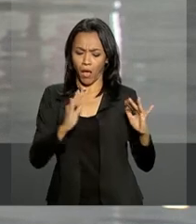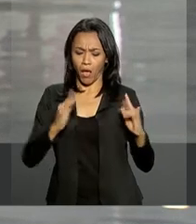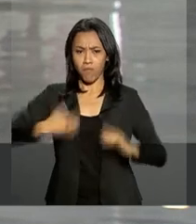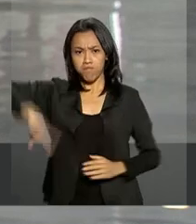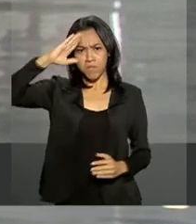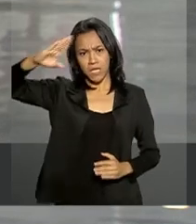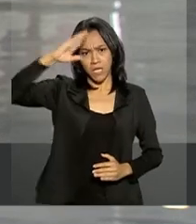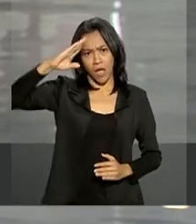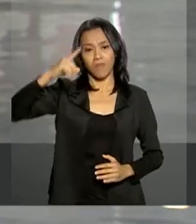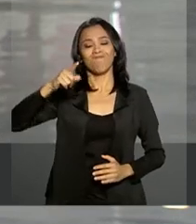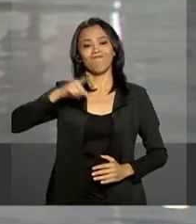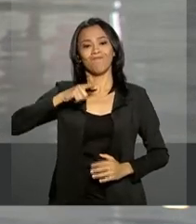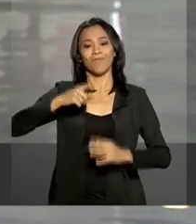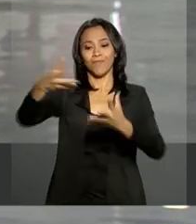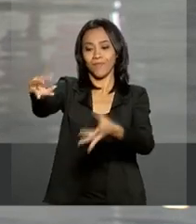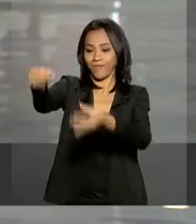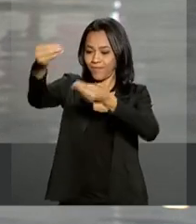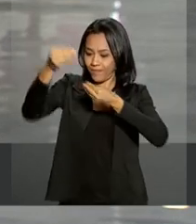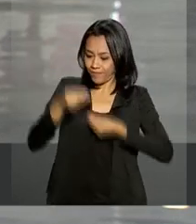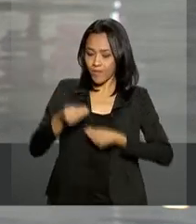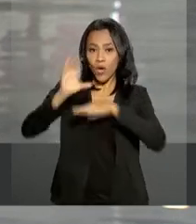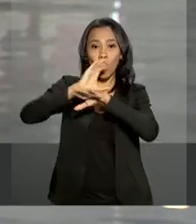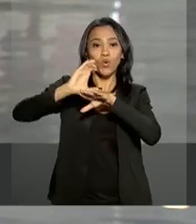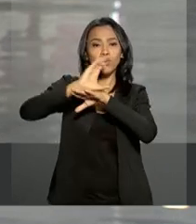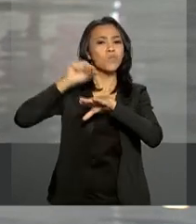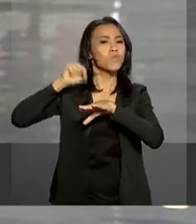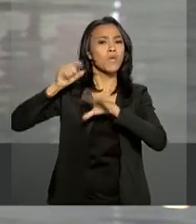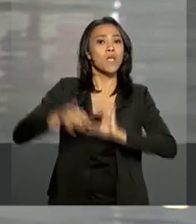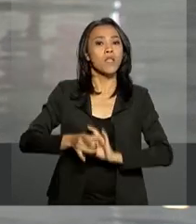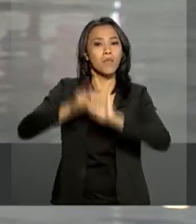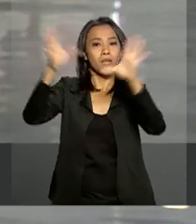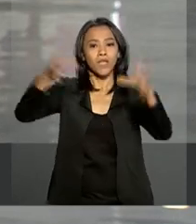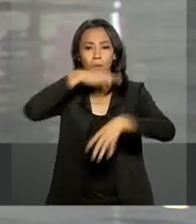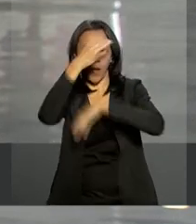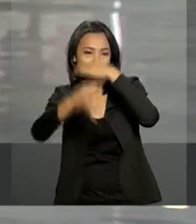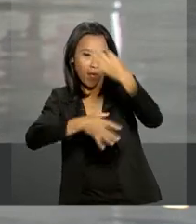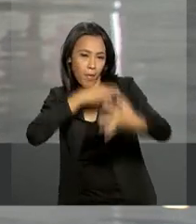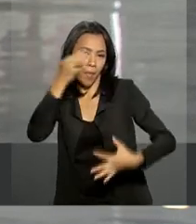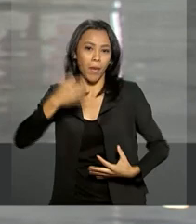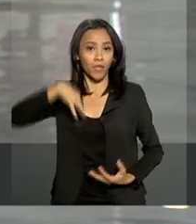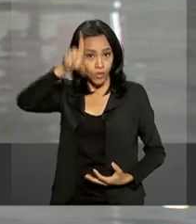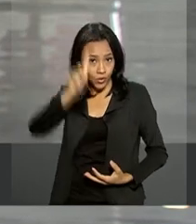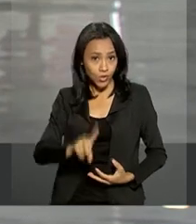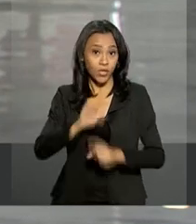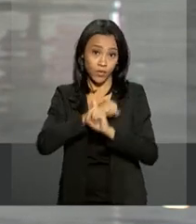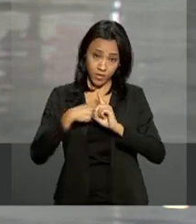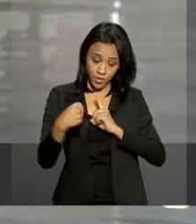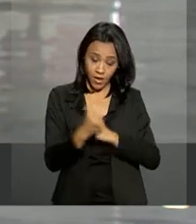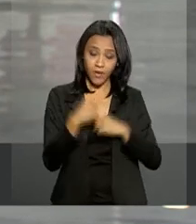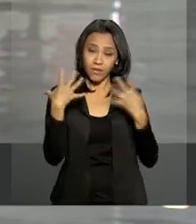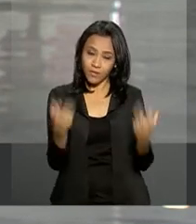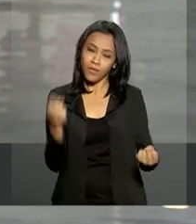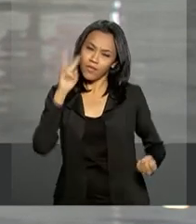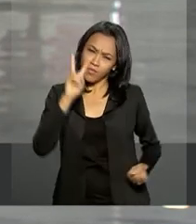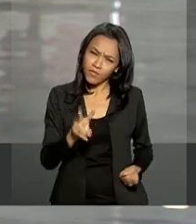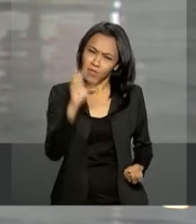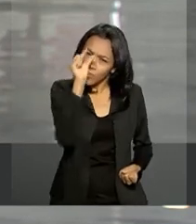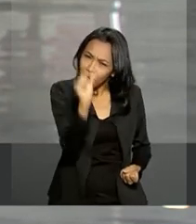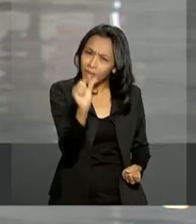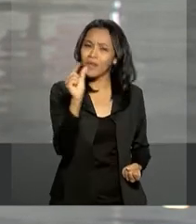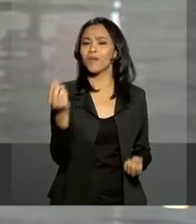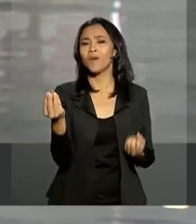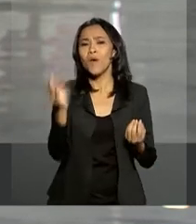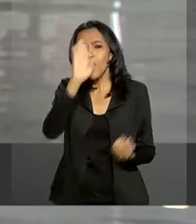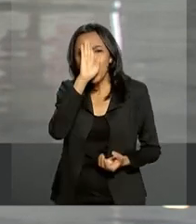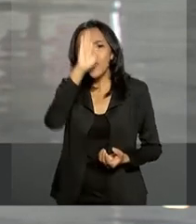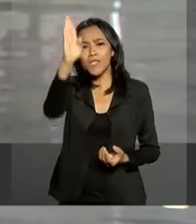receberam uma Constituição que assegurava a liberdade de pensamento e direitos sociais. Vamos ver mais um pouquinho sobre o